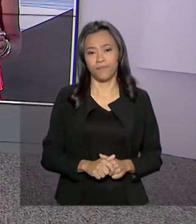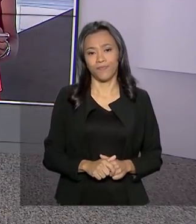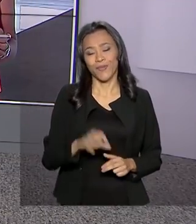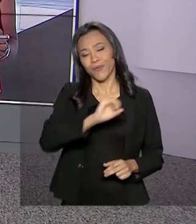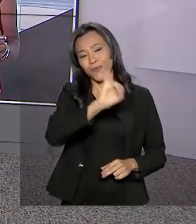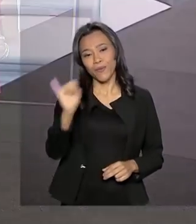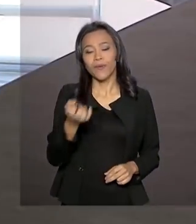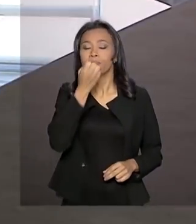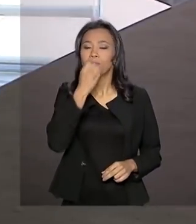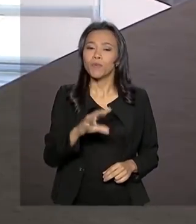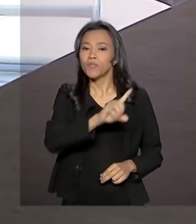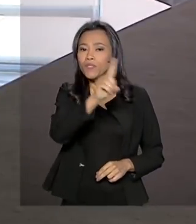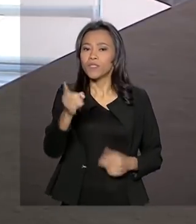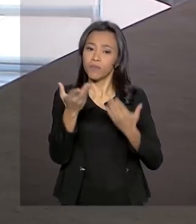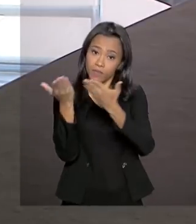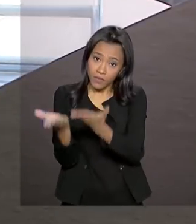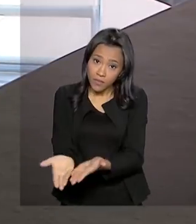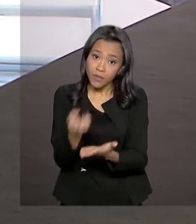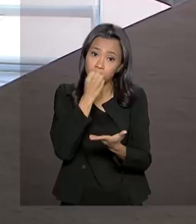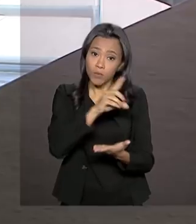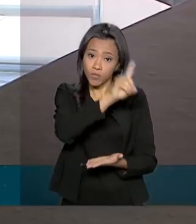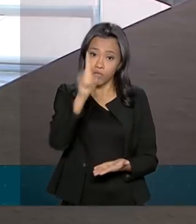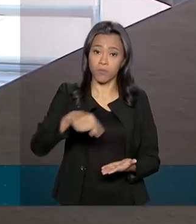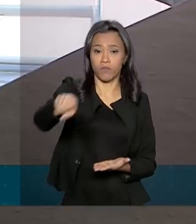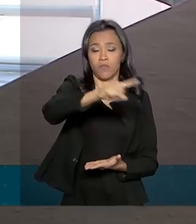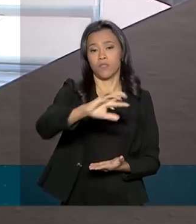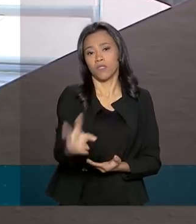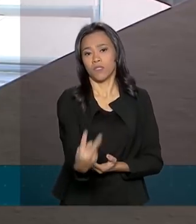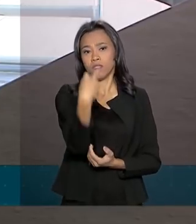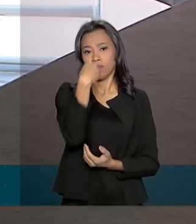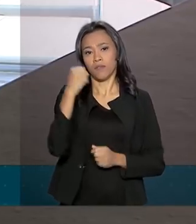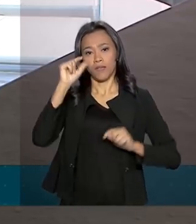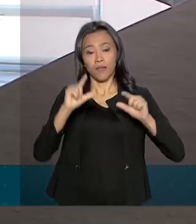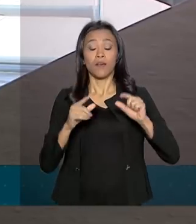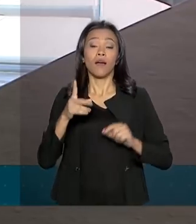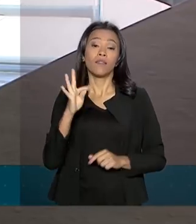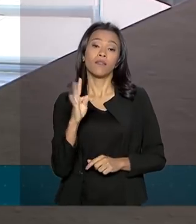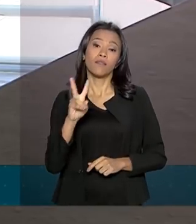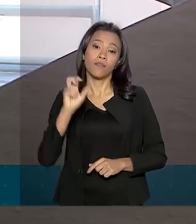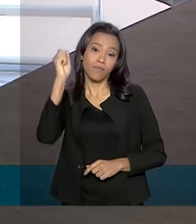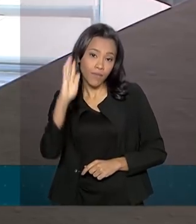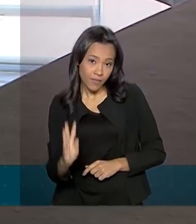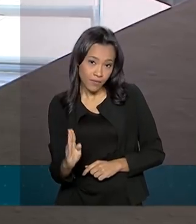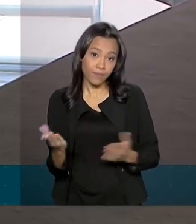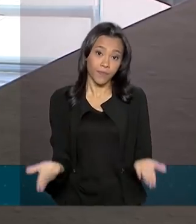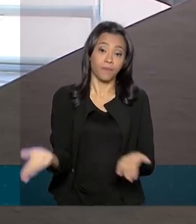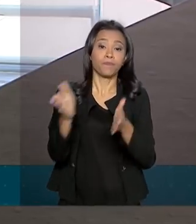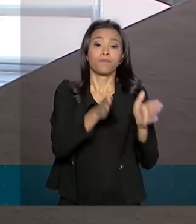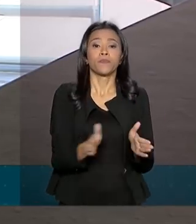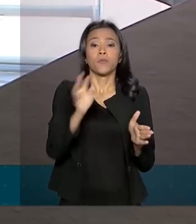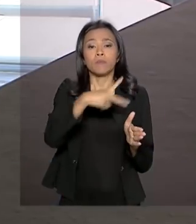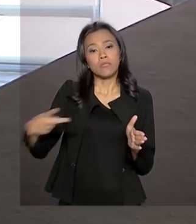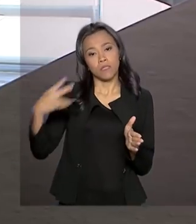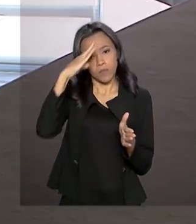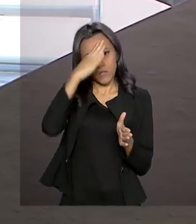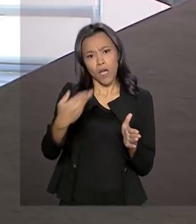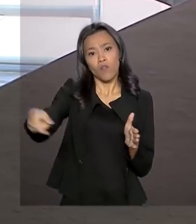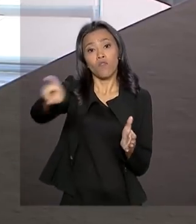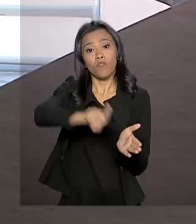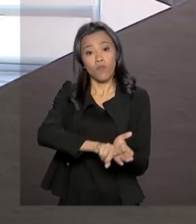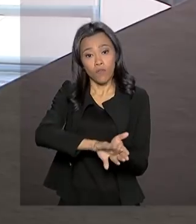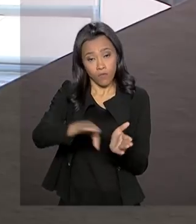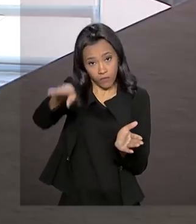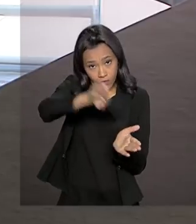Olá, bom dia para você, Carla. Bom dia para você que acompanha a TV Brasil. O presidente Jair Bolsonaro retorna ainda hoje para